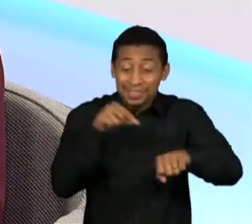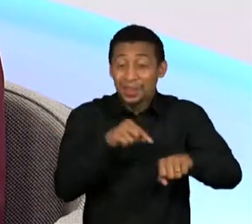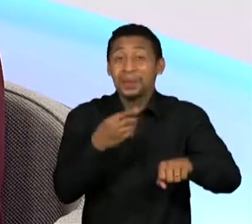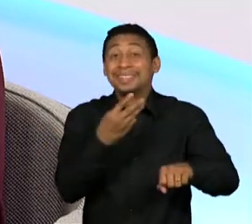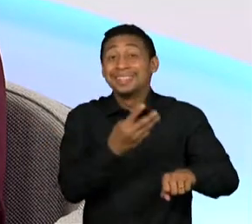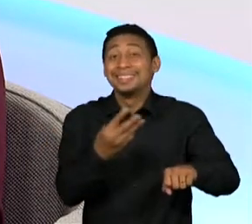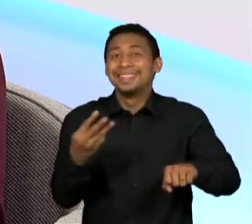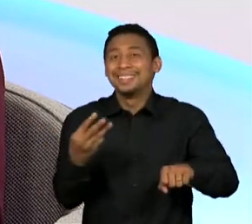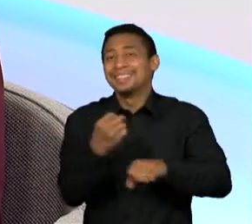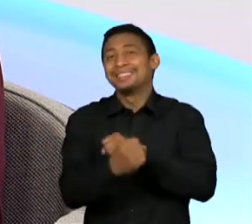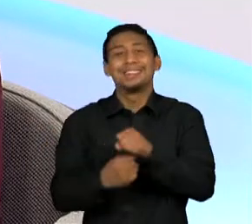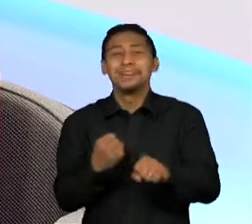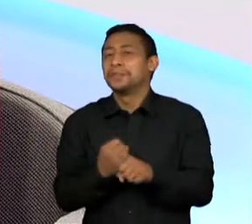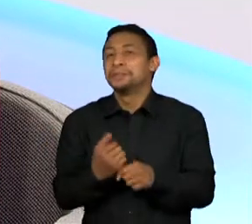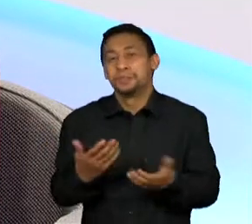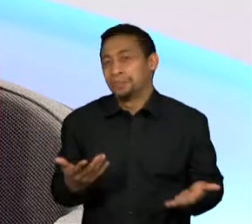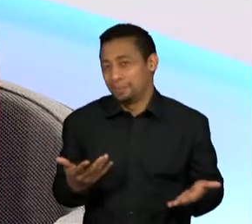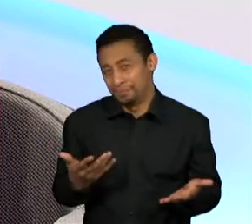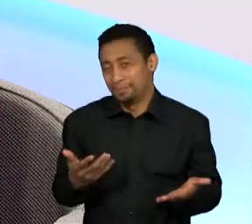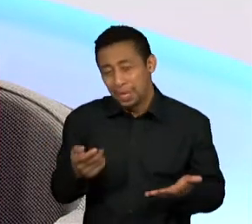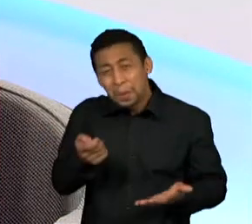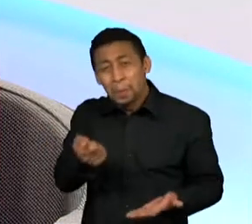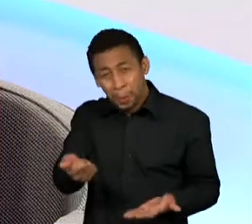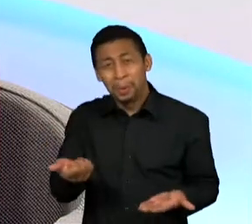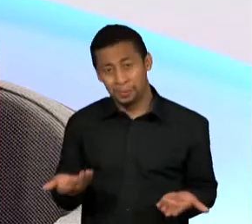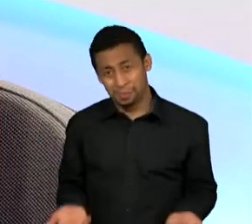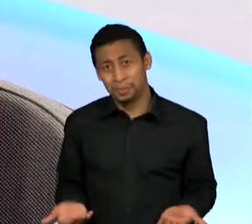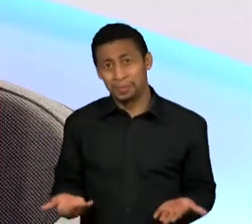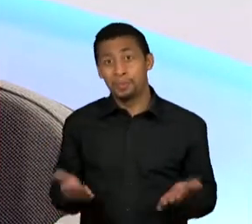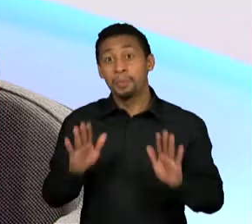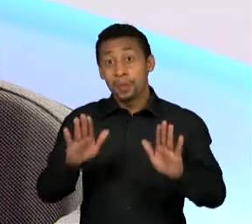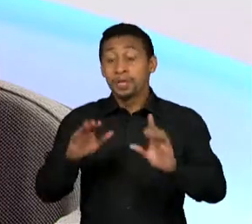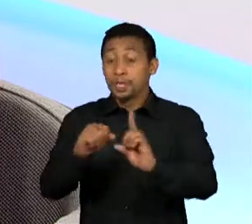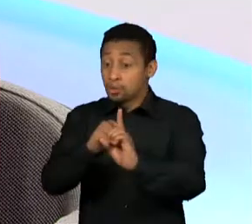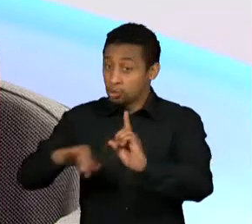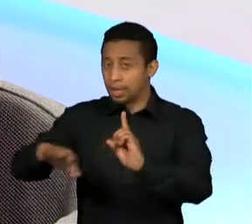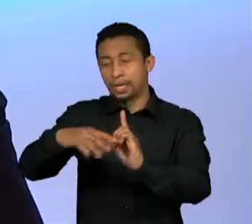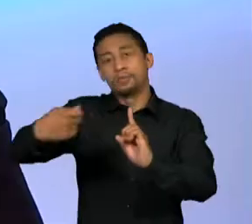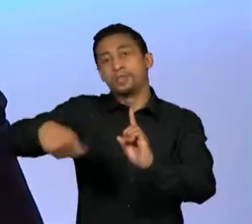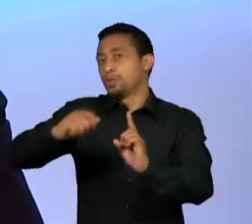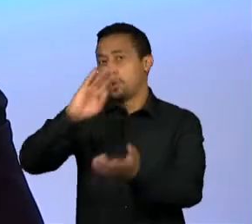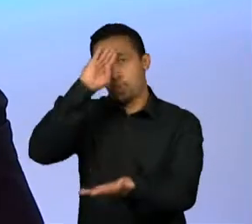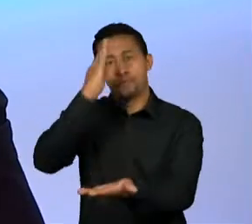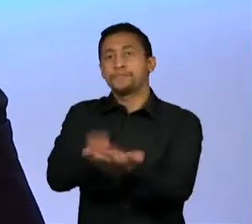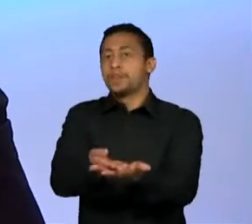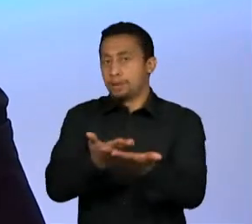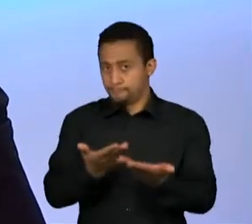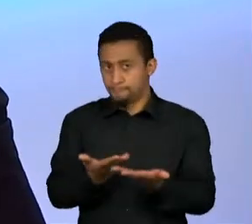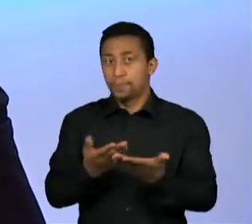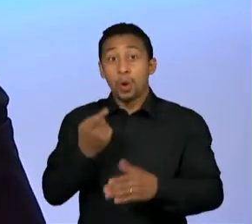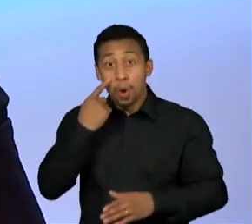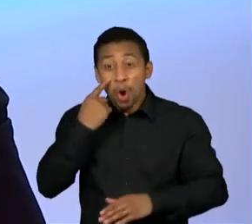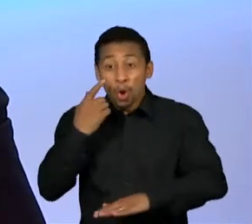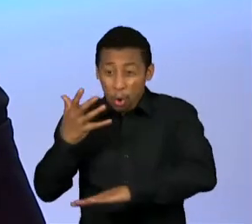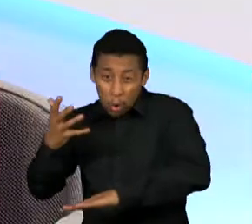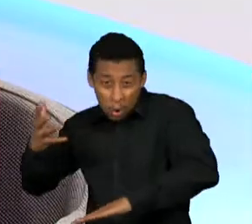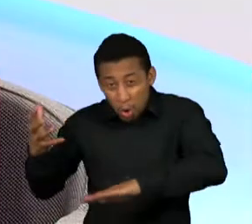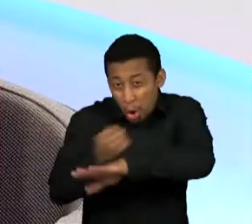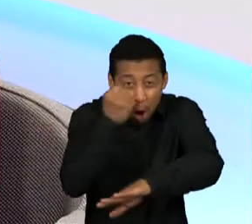a poucos dias. Então, é muito importante que as pessoas confiem que não haverá quebra de